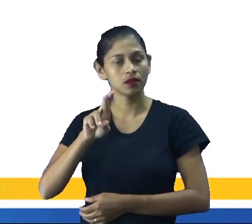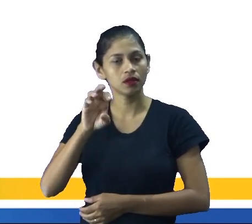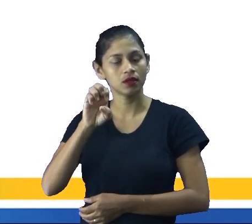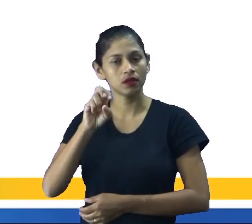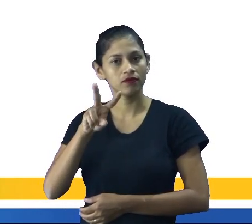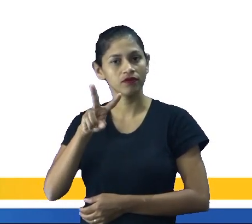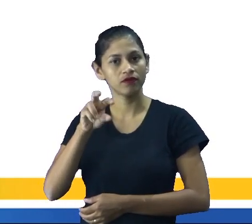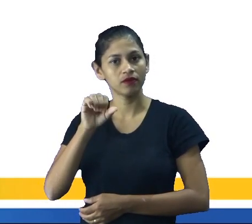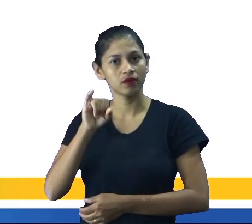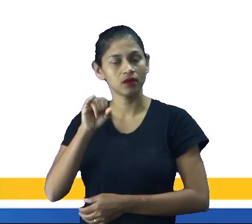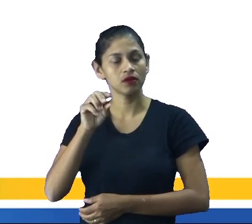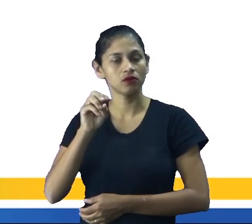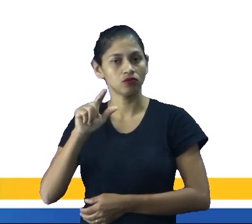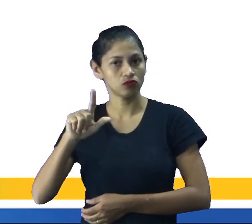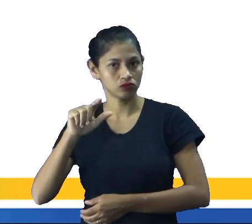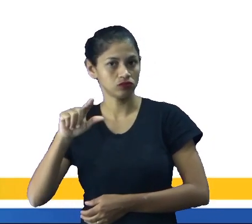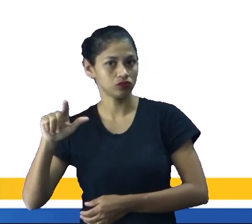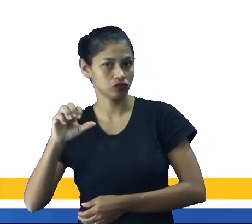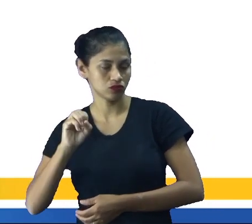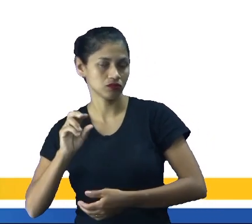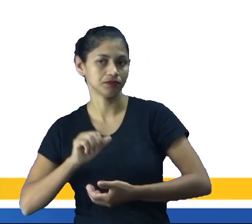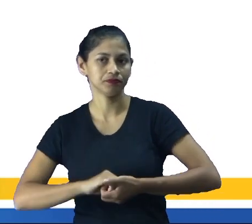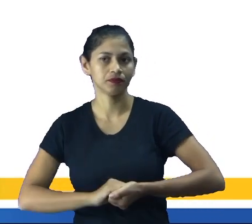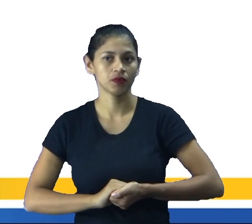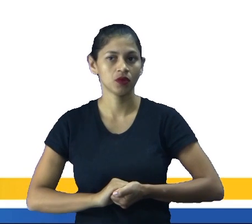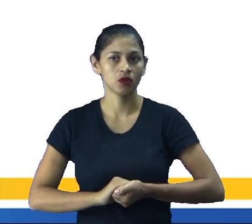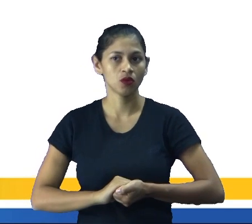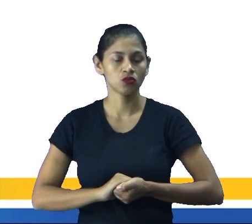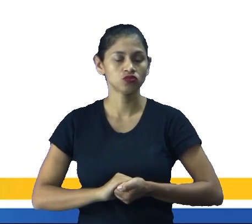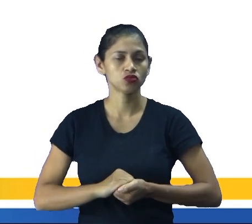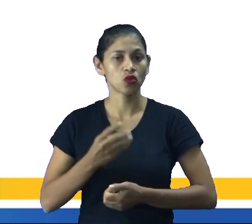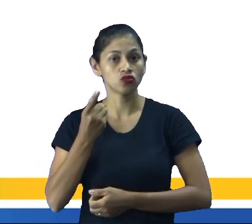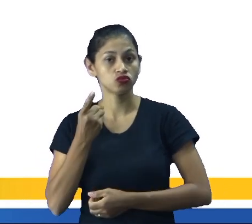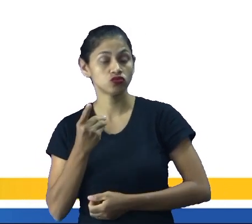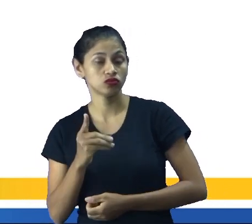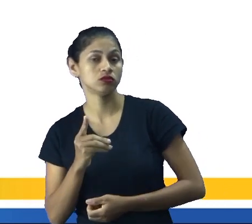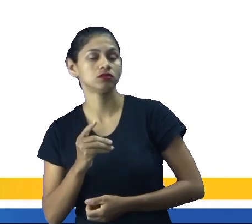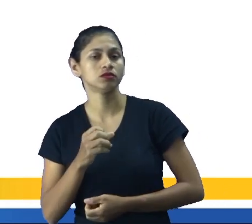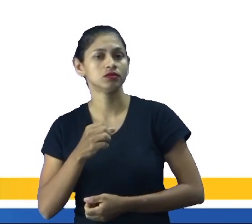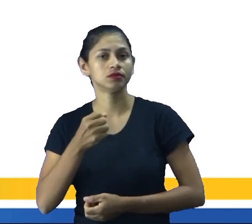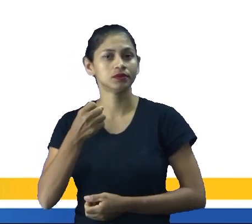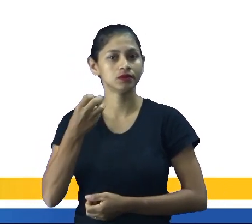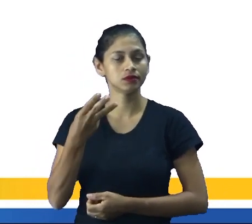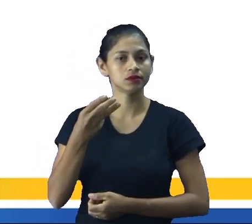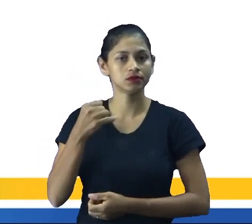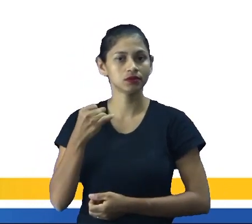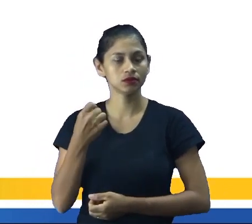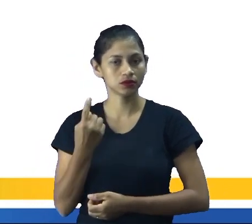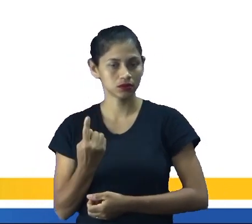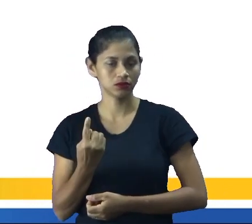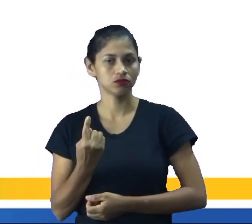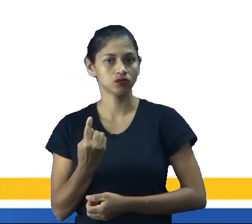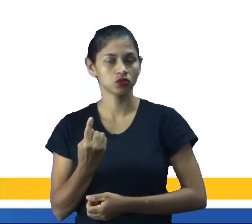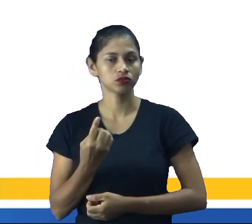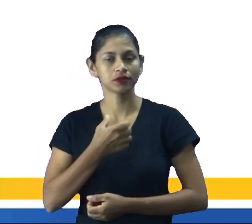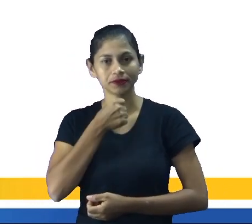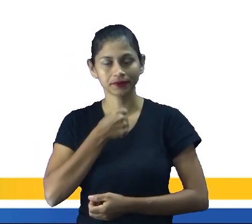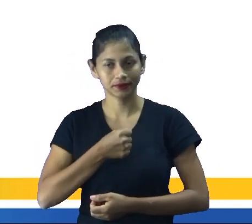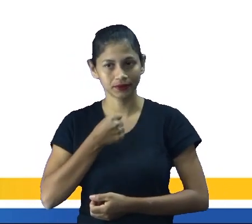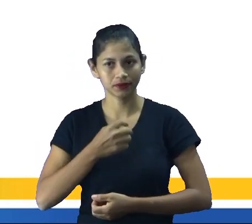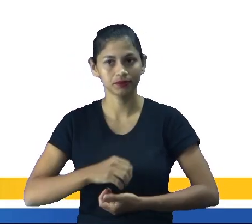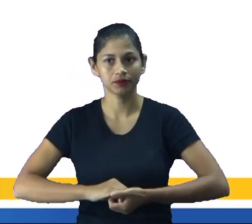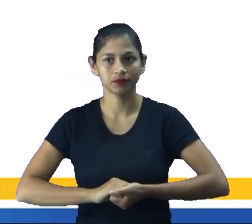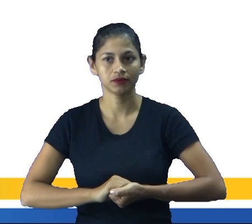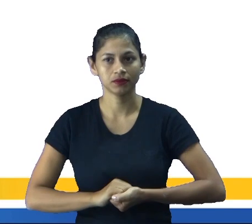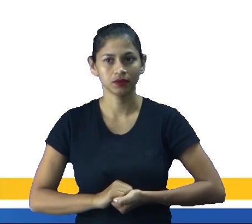dia do ano, dia 31 de dezembro, ok? No caso aí, na virada de ano. Note que o termo francês